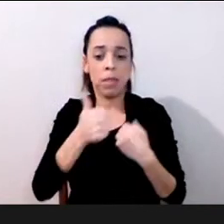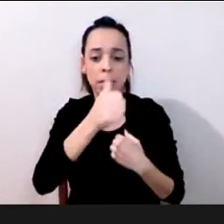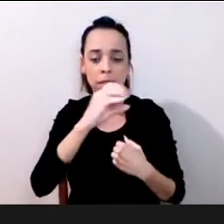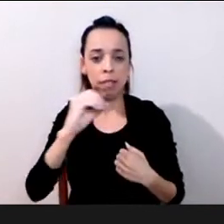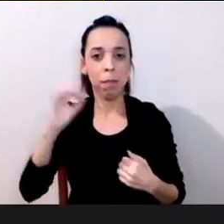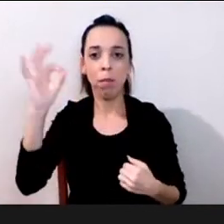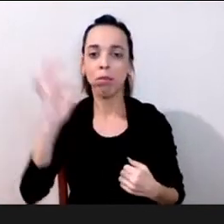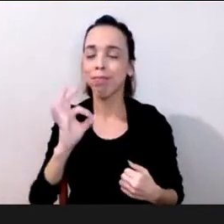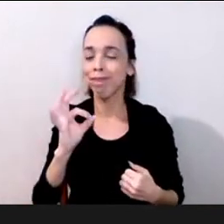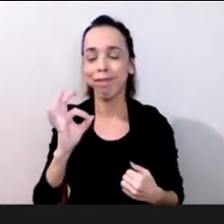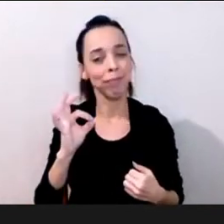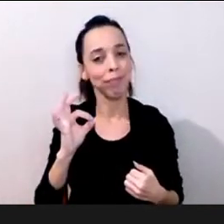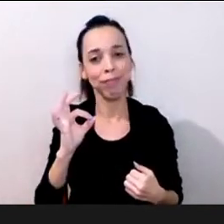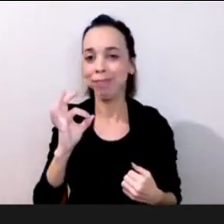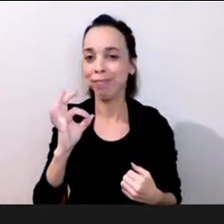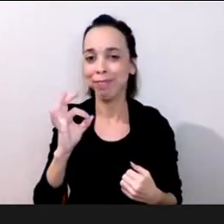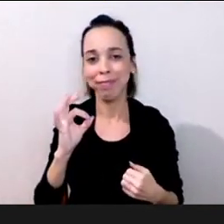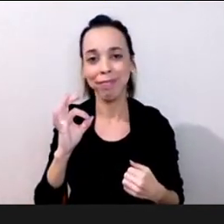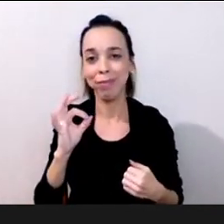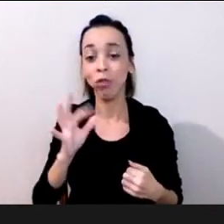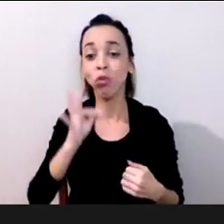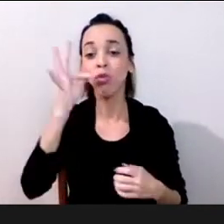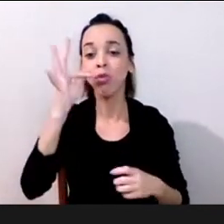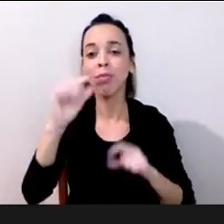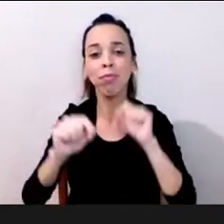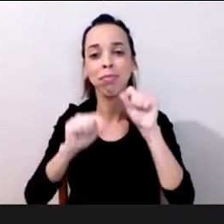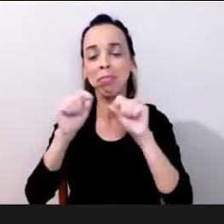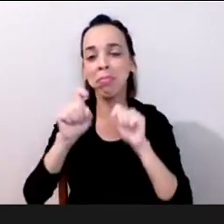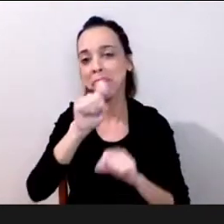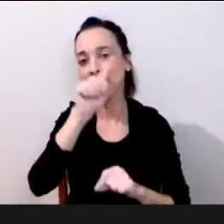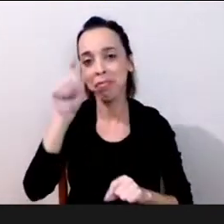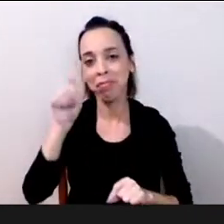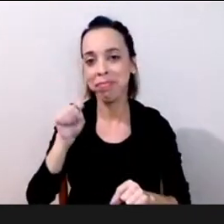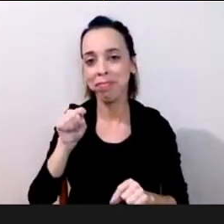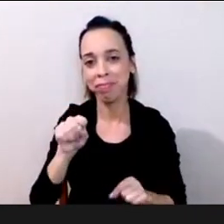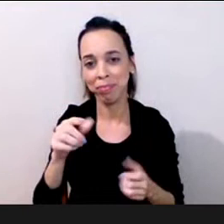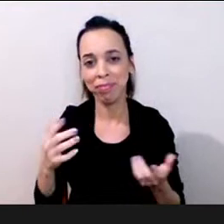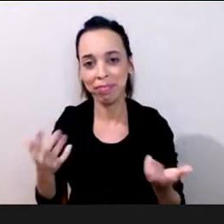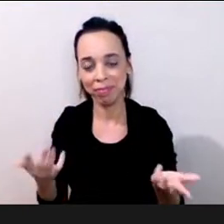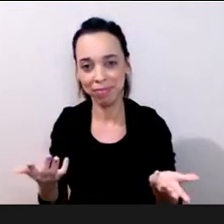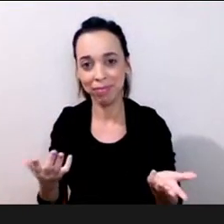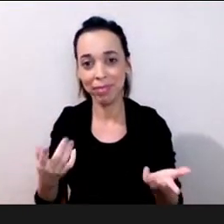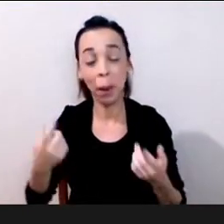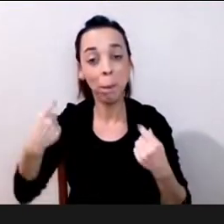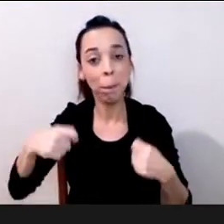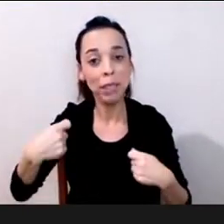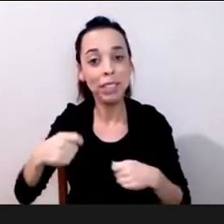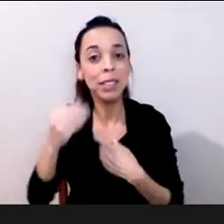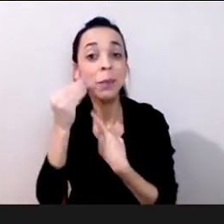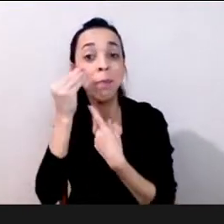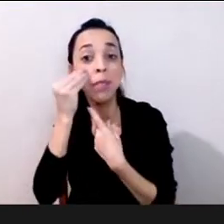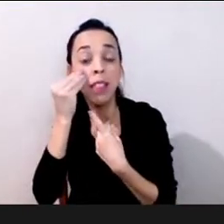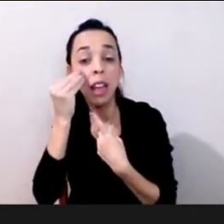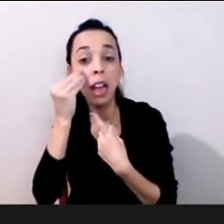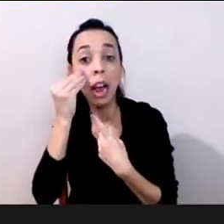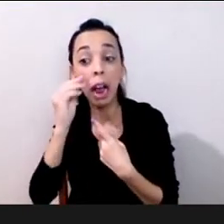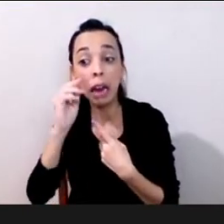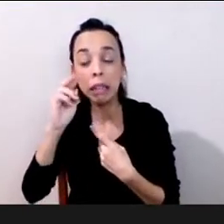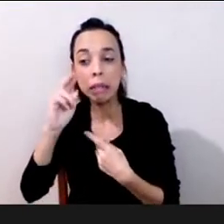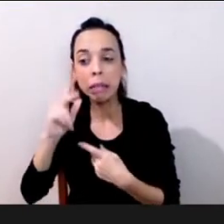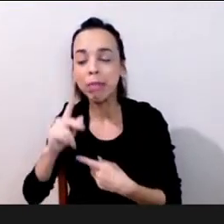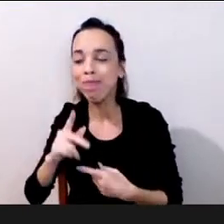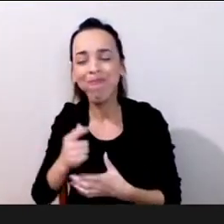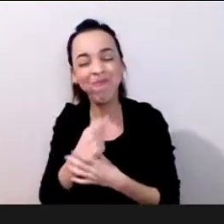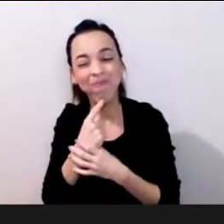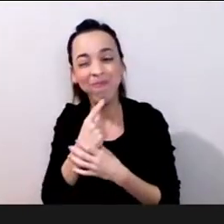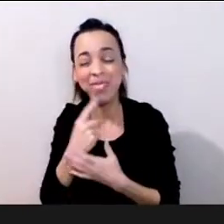a gente busca garantir o que é possível né mas criar um espaço de contexto para experimentar e aprender com a experiência né não é o a gente fala para os alunos